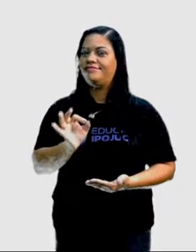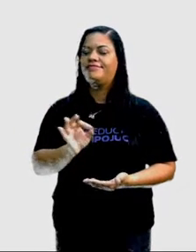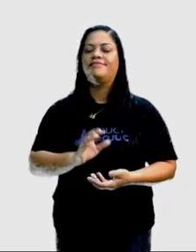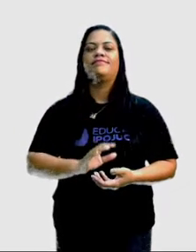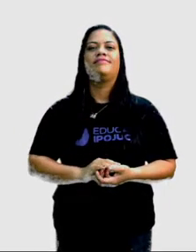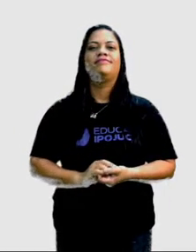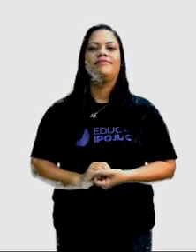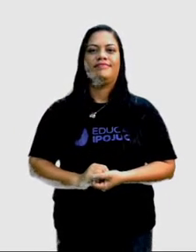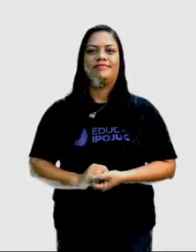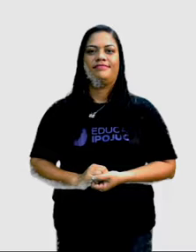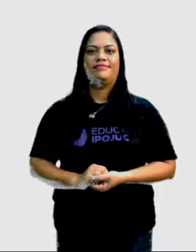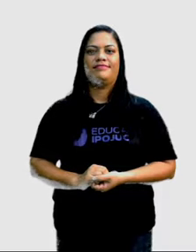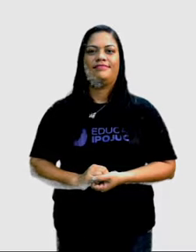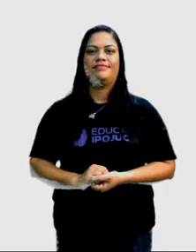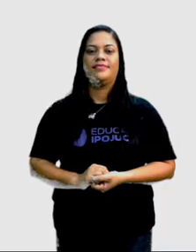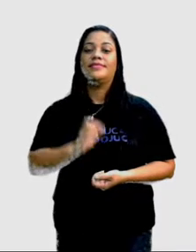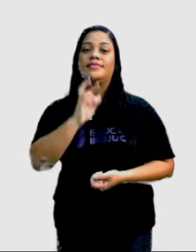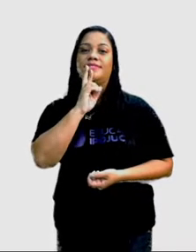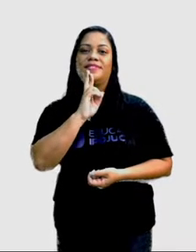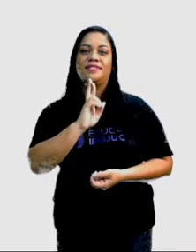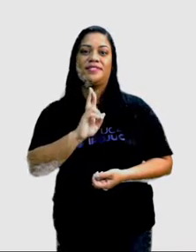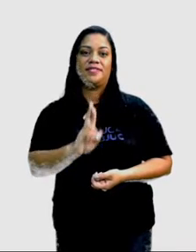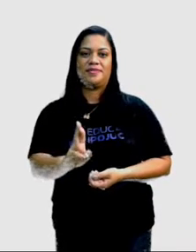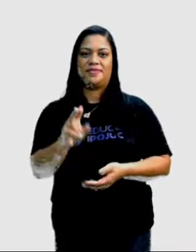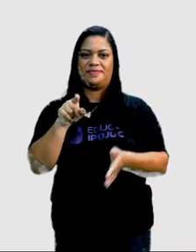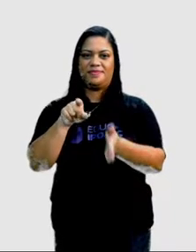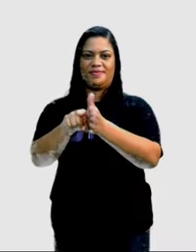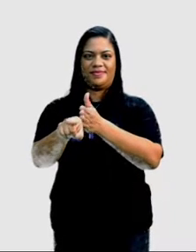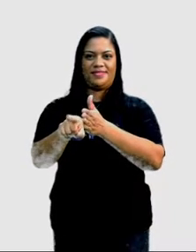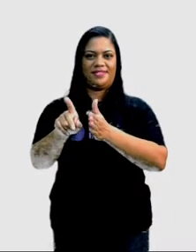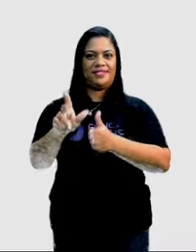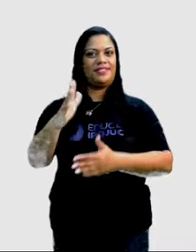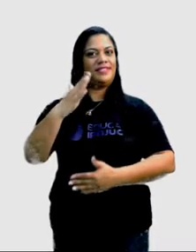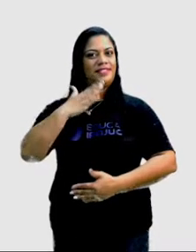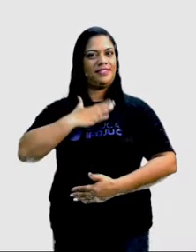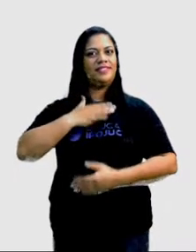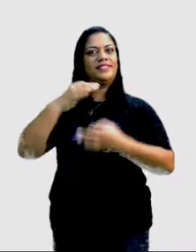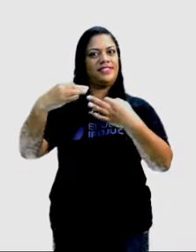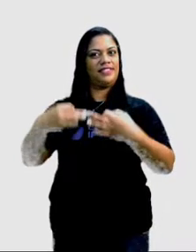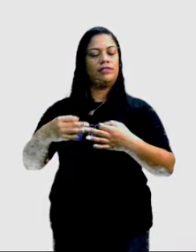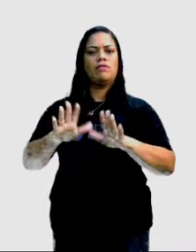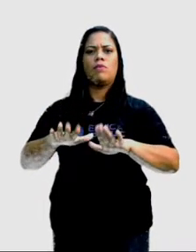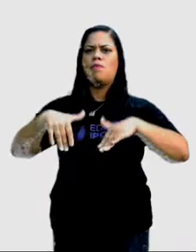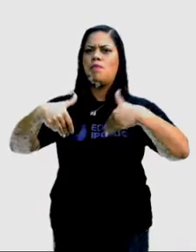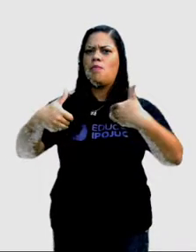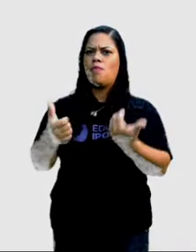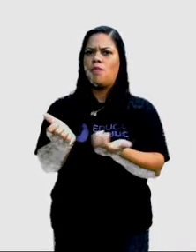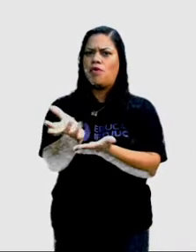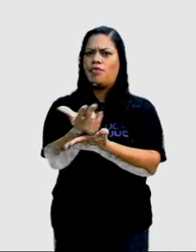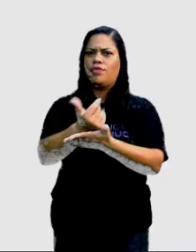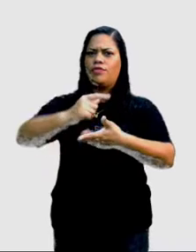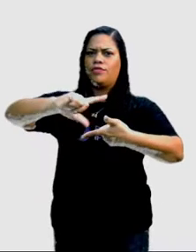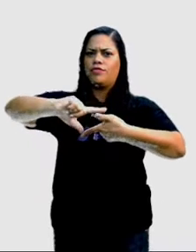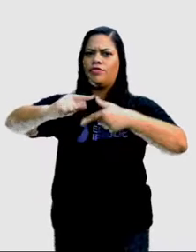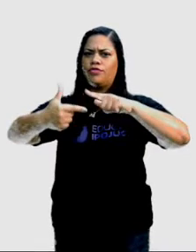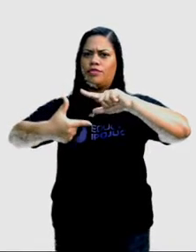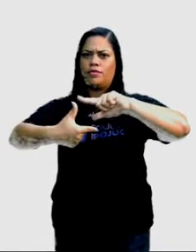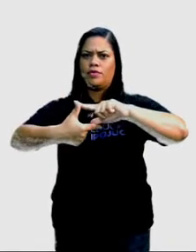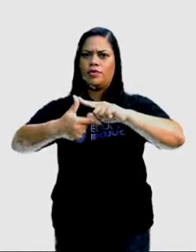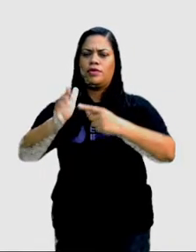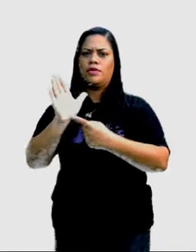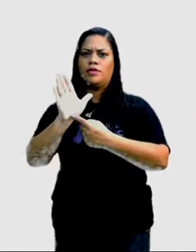poder responder essa perguntinha aqui para mim. Qual é a figura que representa o